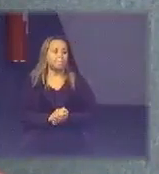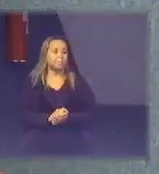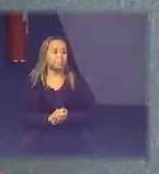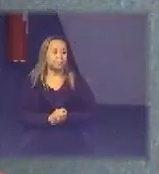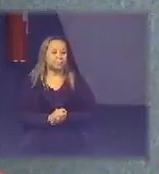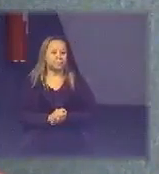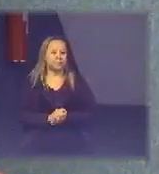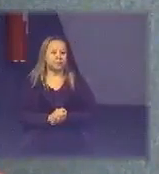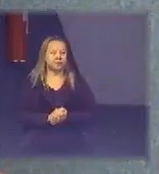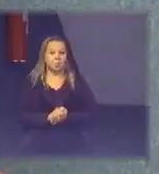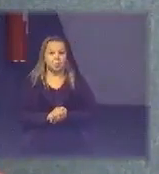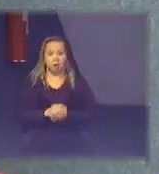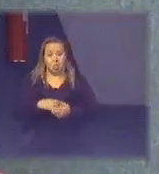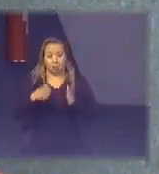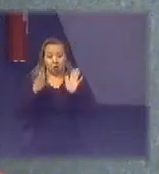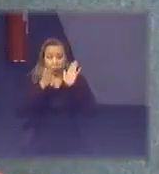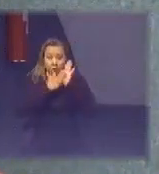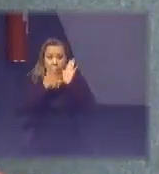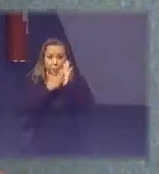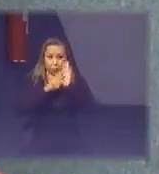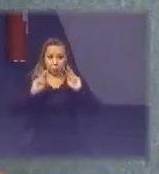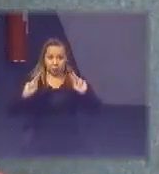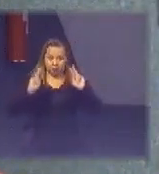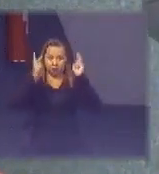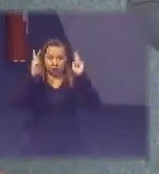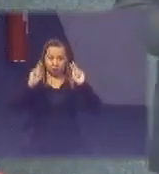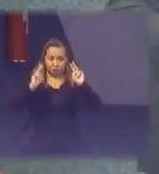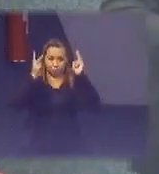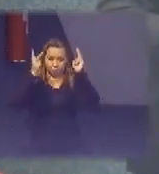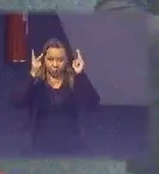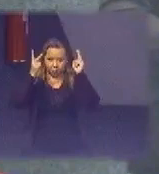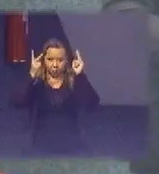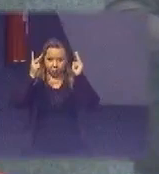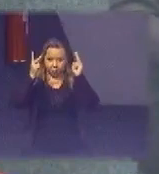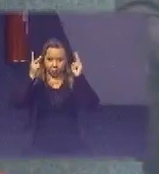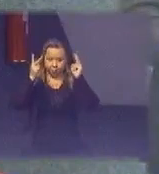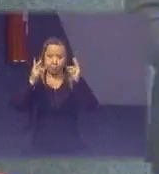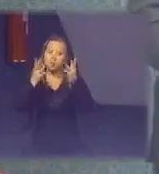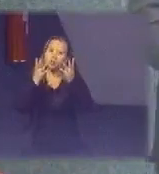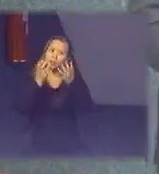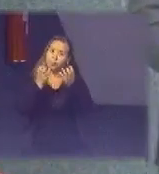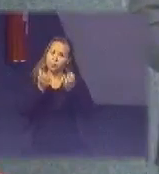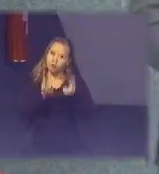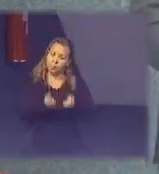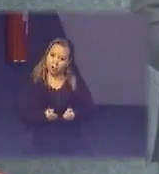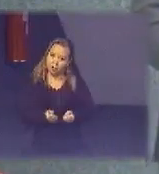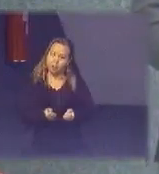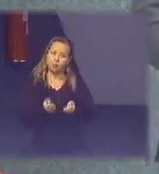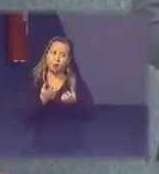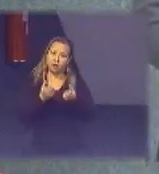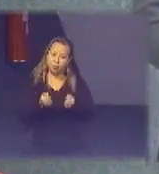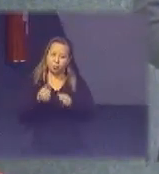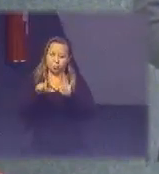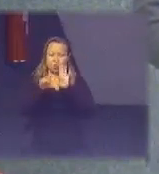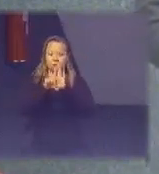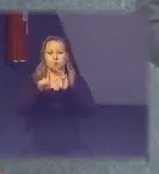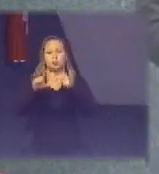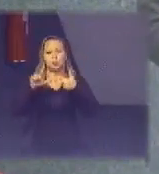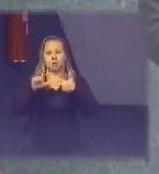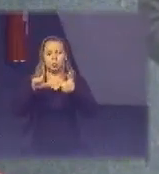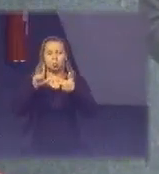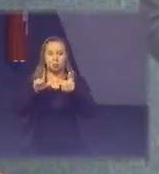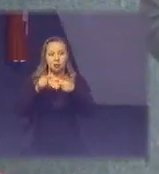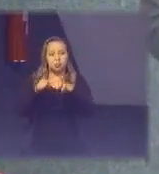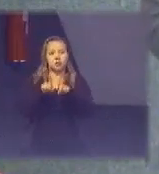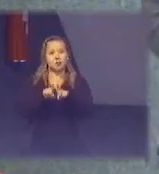bom como proposta de valor da Green Electrum atendimento a legislação está aí há